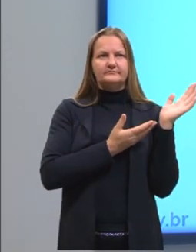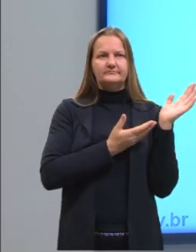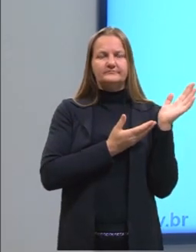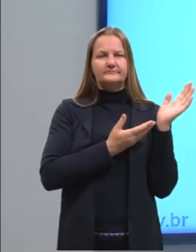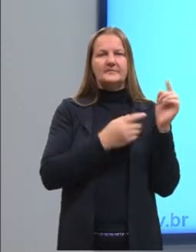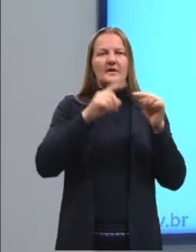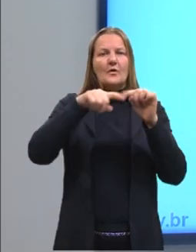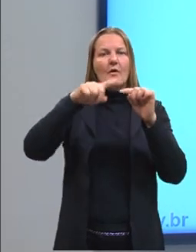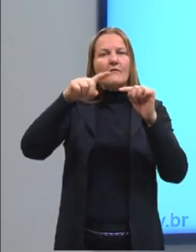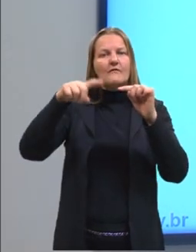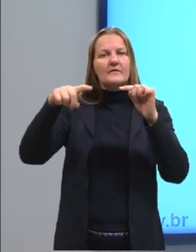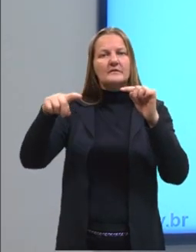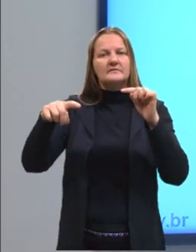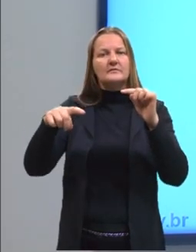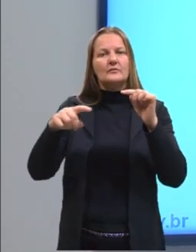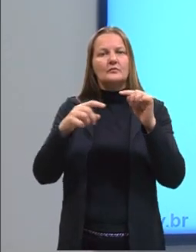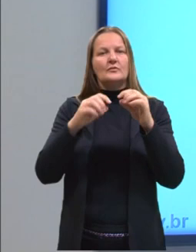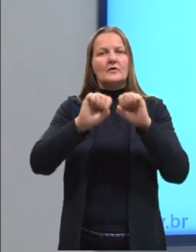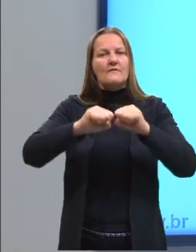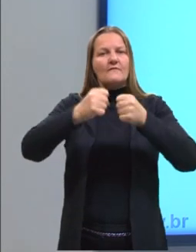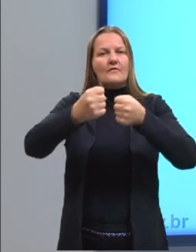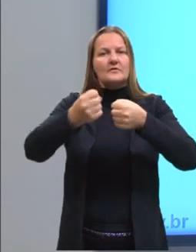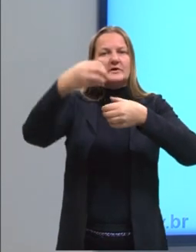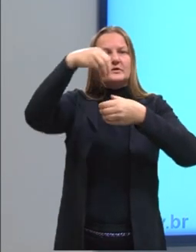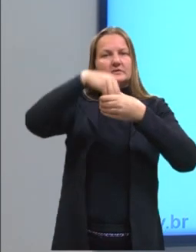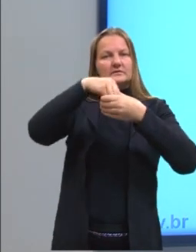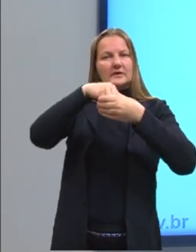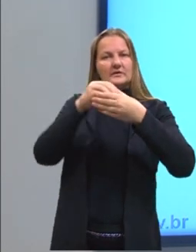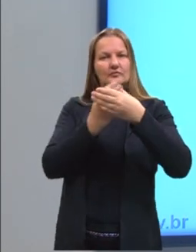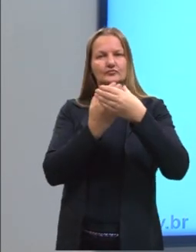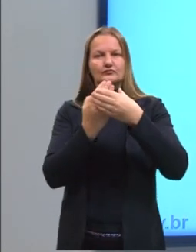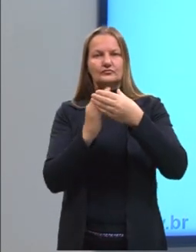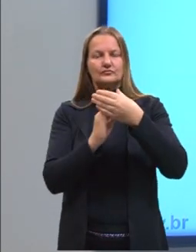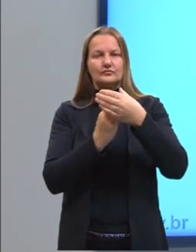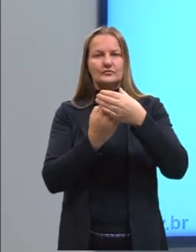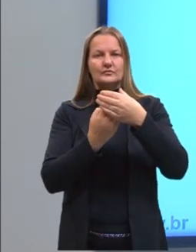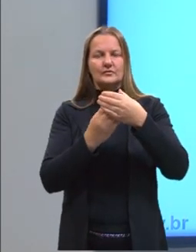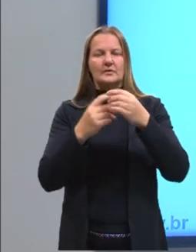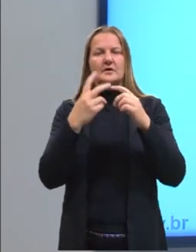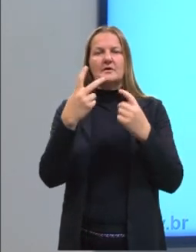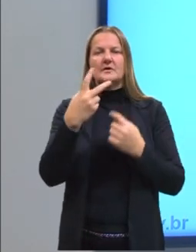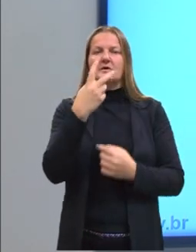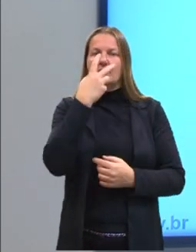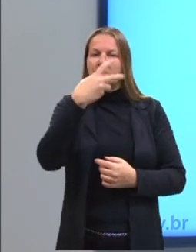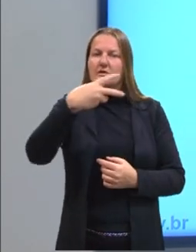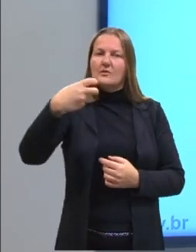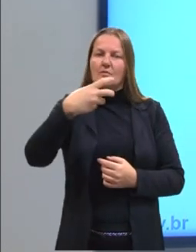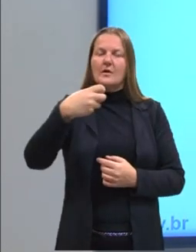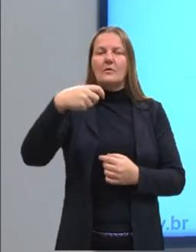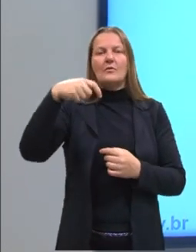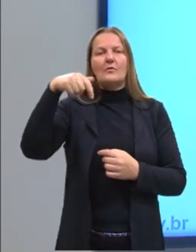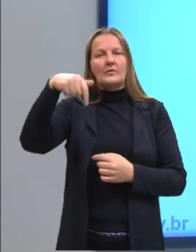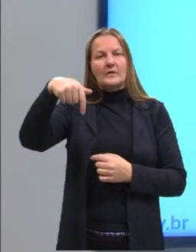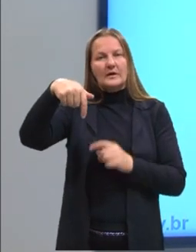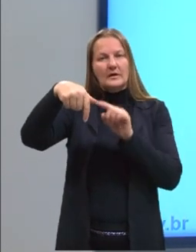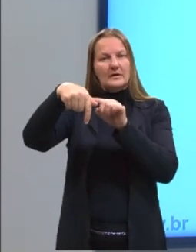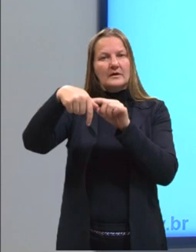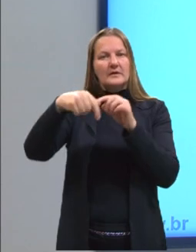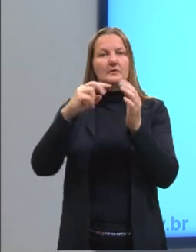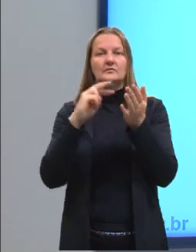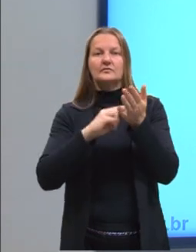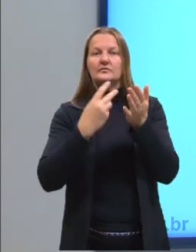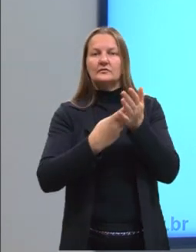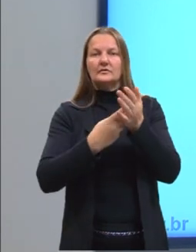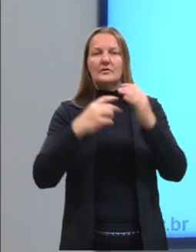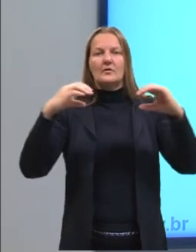Variação da energia interna, que a gente já falou em outra aula também, igual ao Q, que é calor, menos